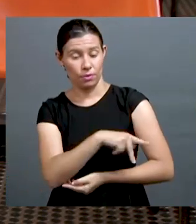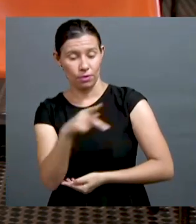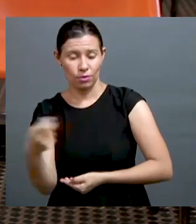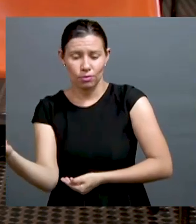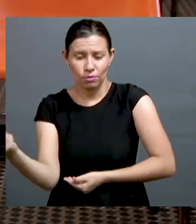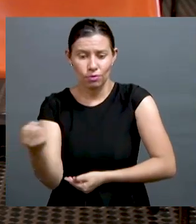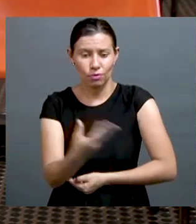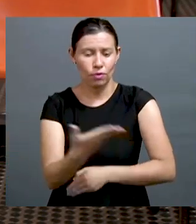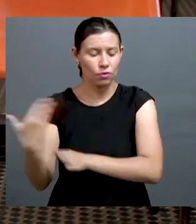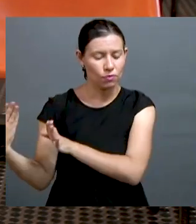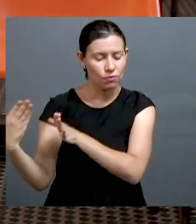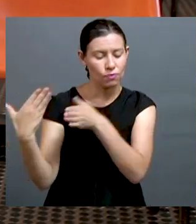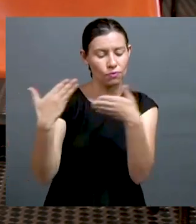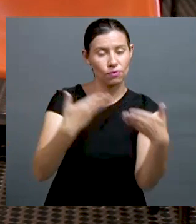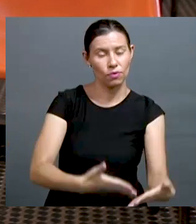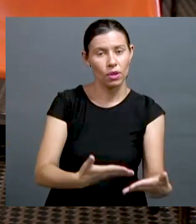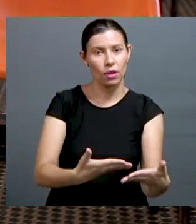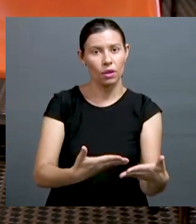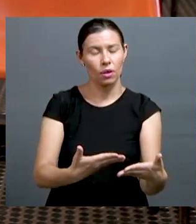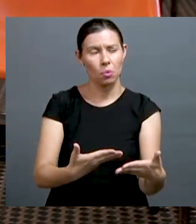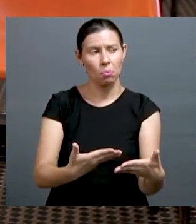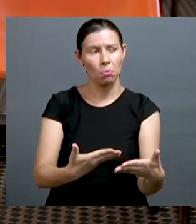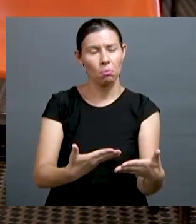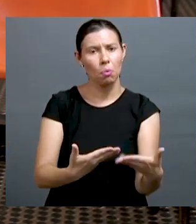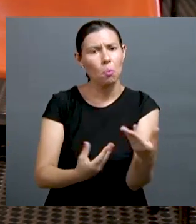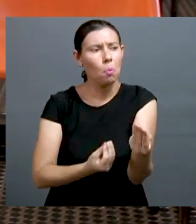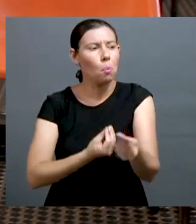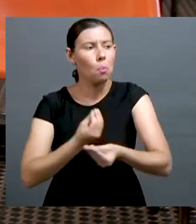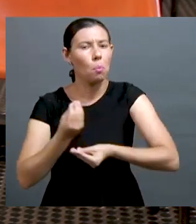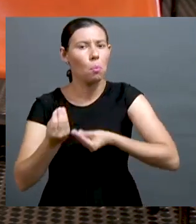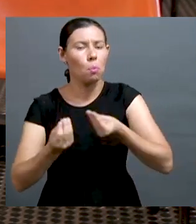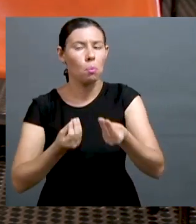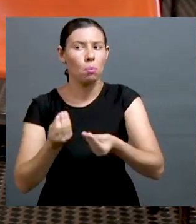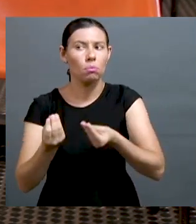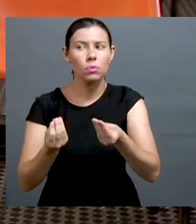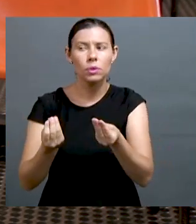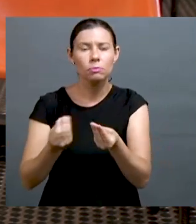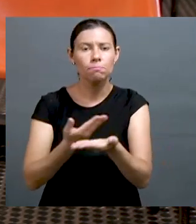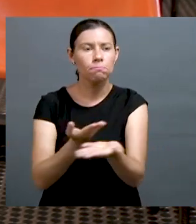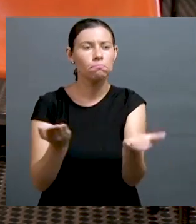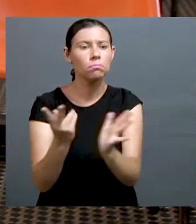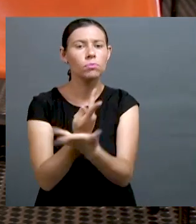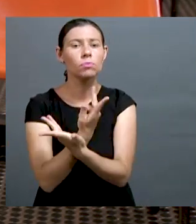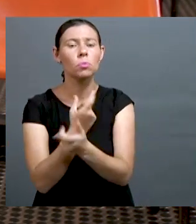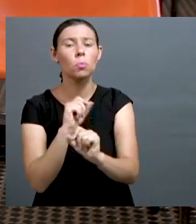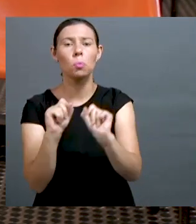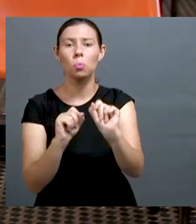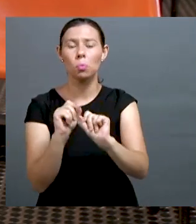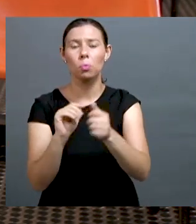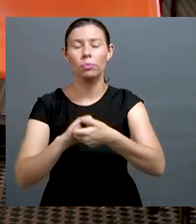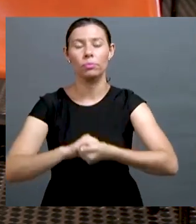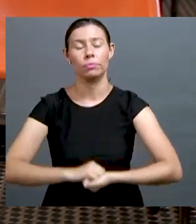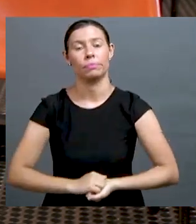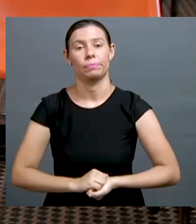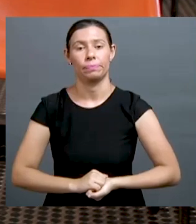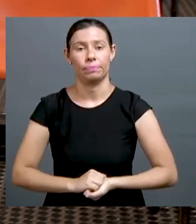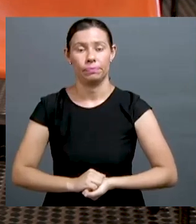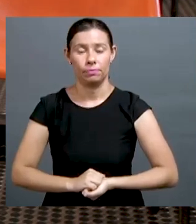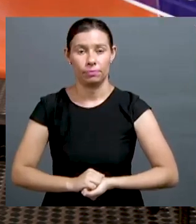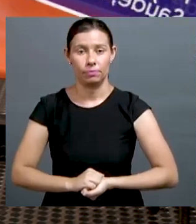A professora nova, chegando aqui, então como é que é que isso, o que que isso vai acontecer?